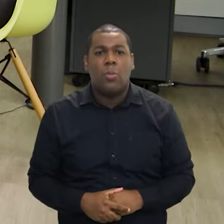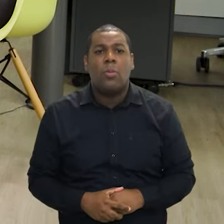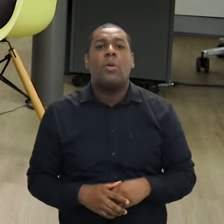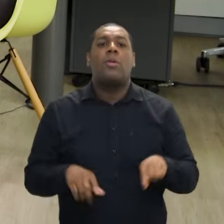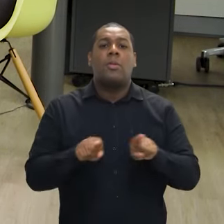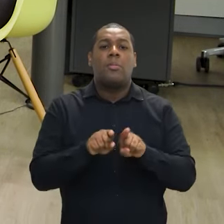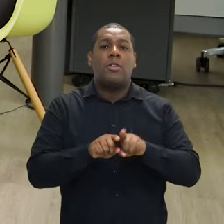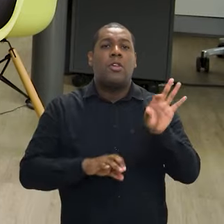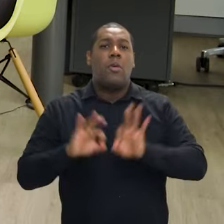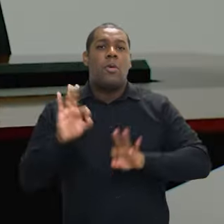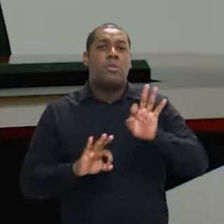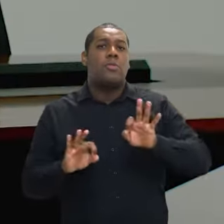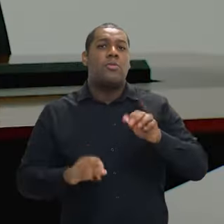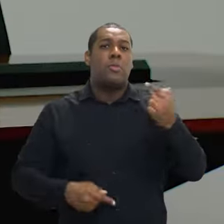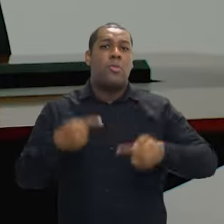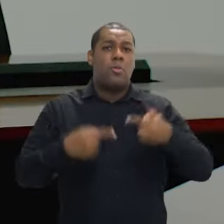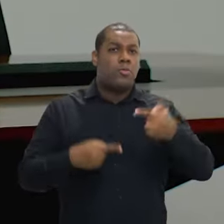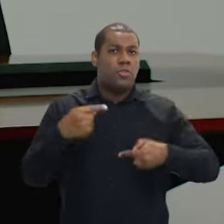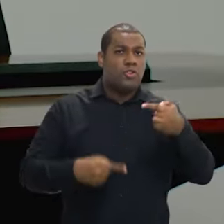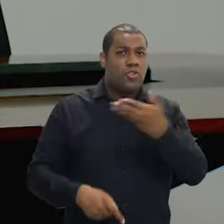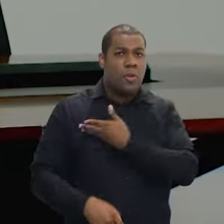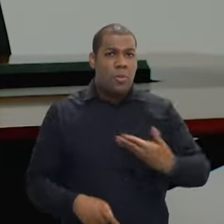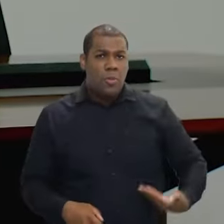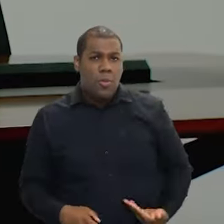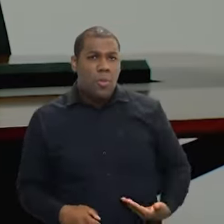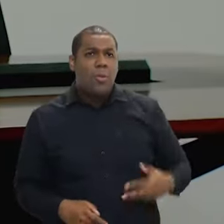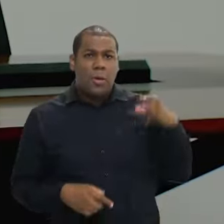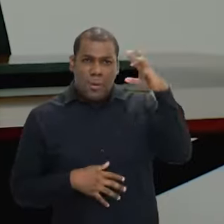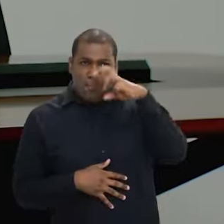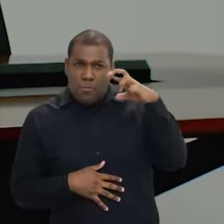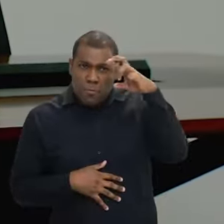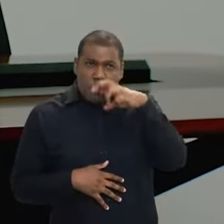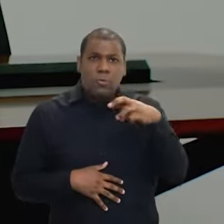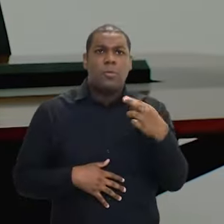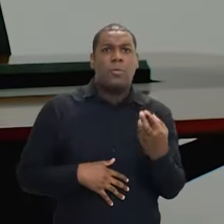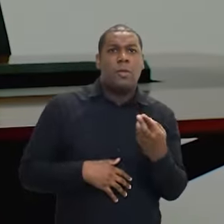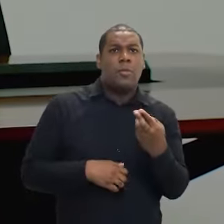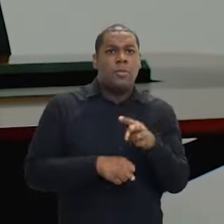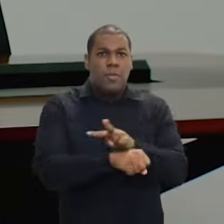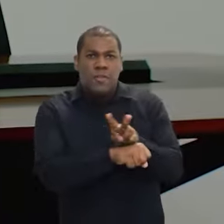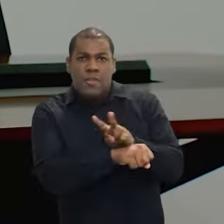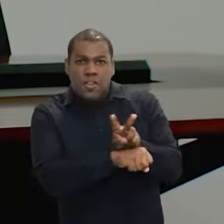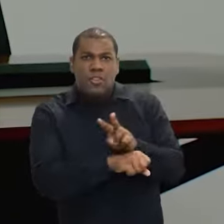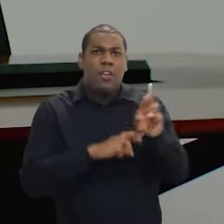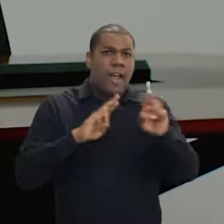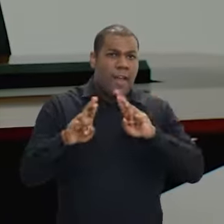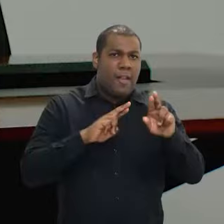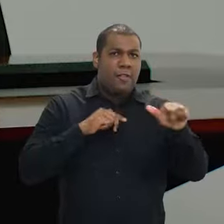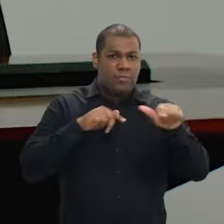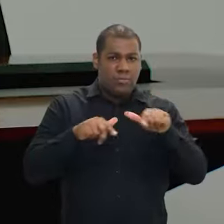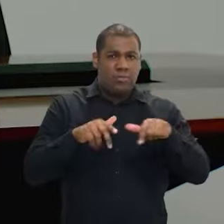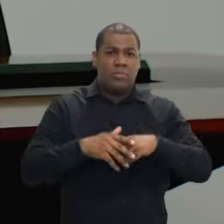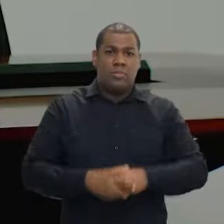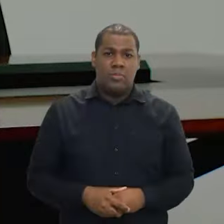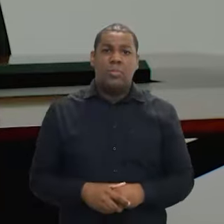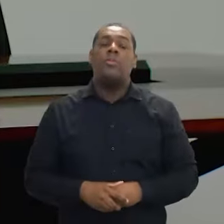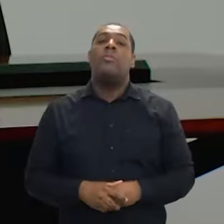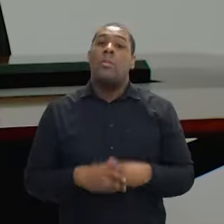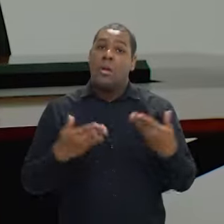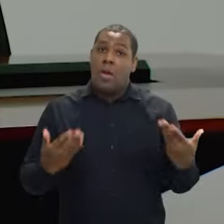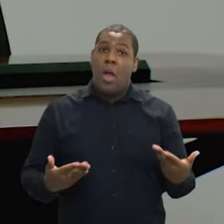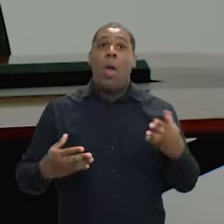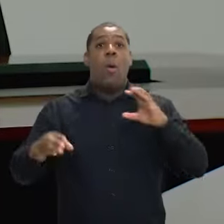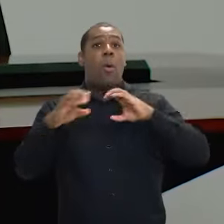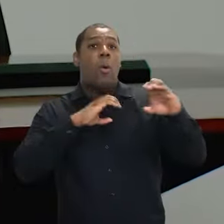que está pensando também em políticas de monitoramento das relações de trabalho. Temos conversado muito com o Ministério do